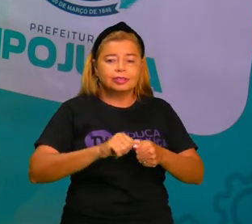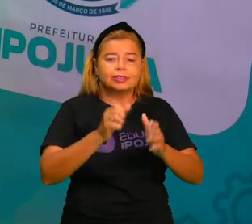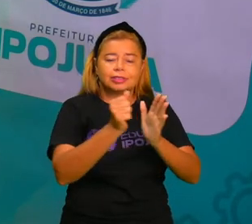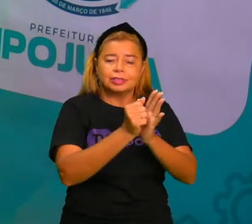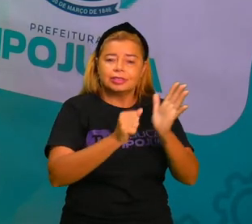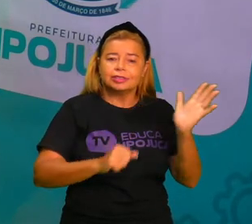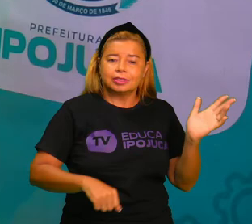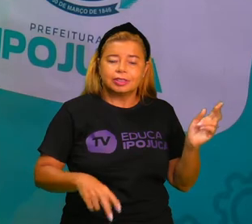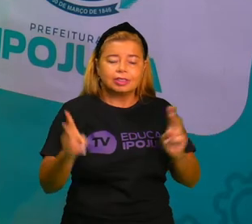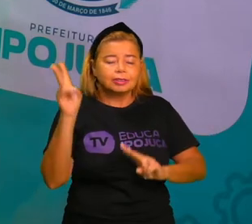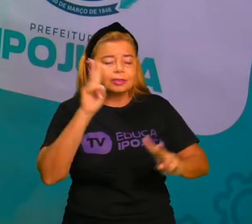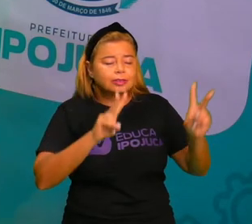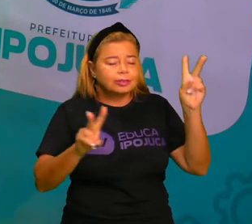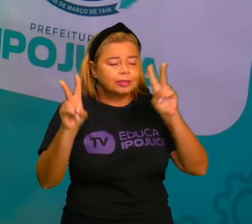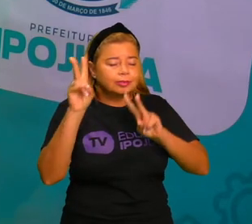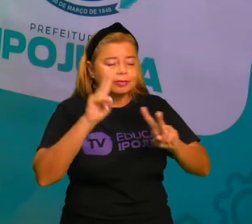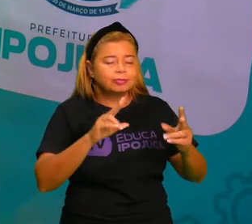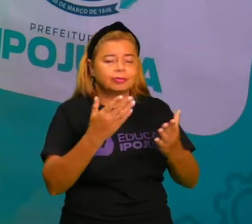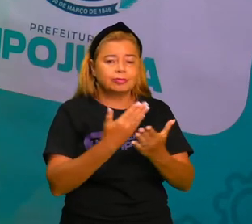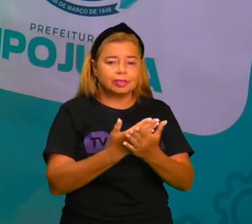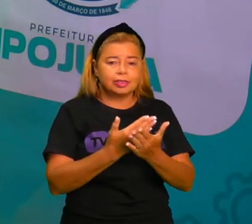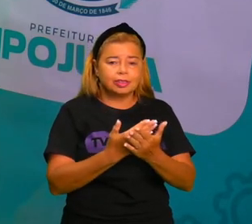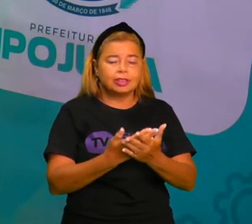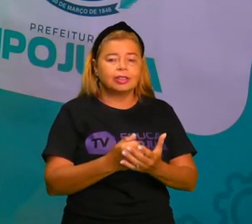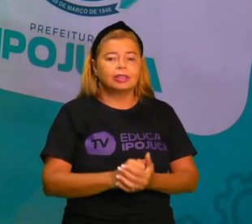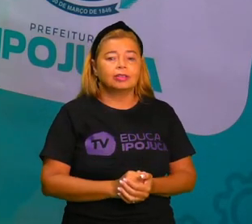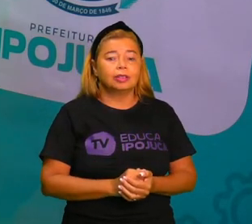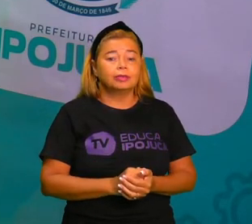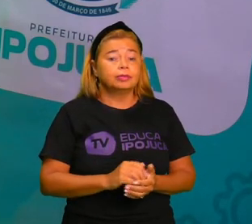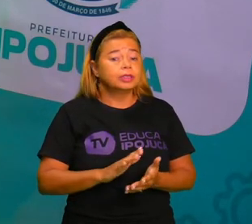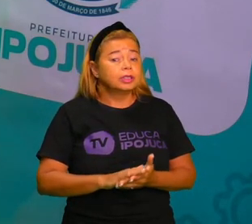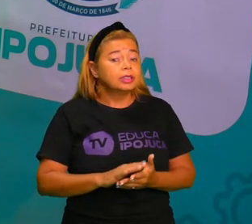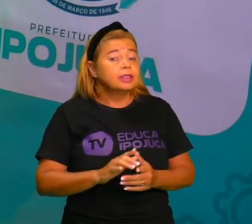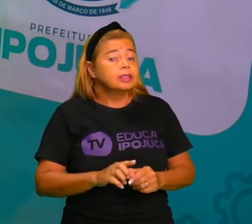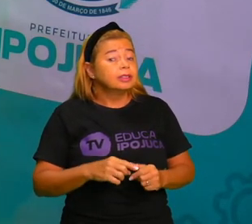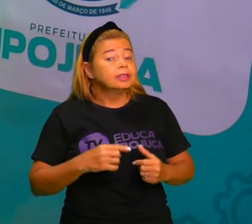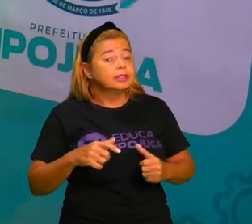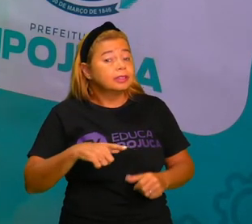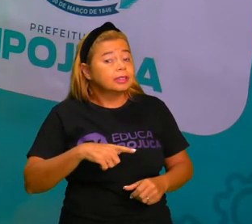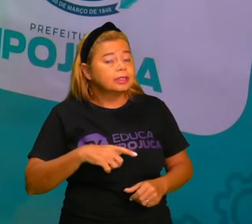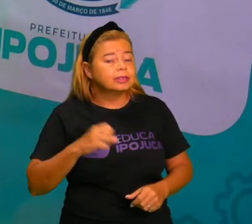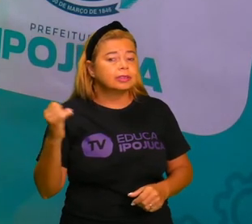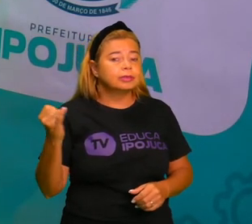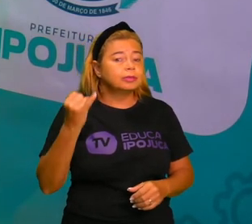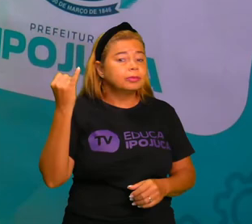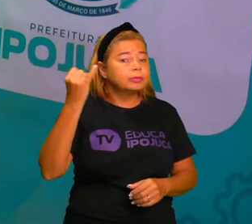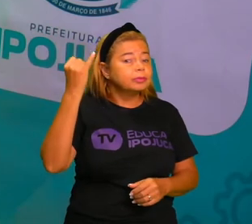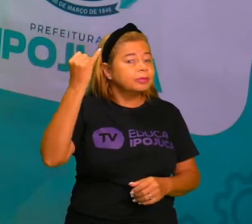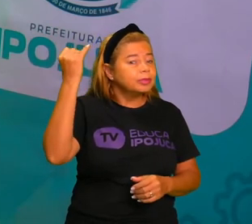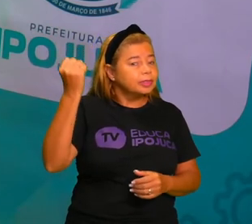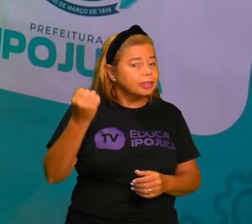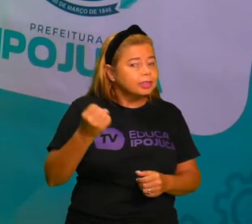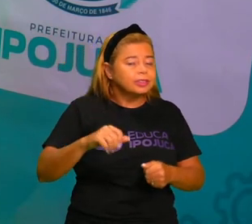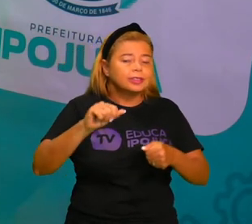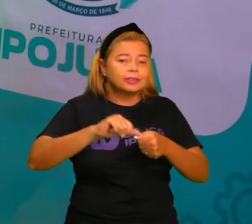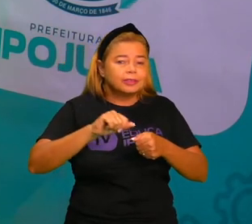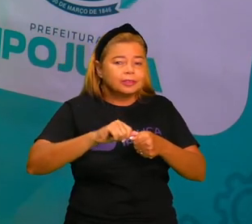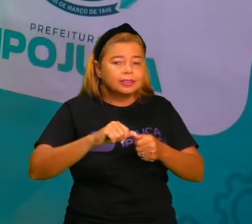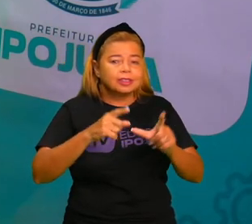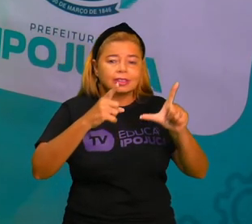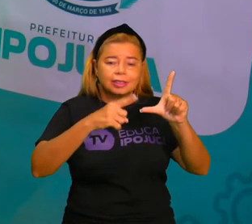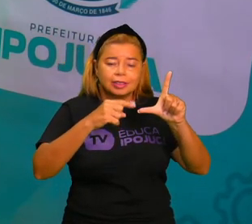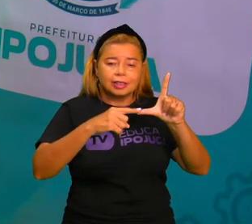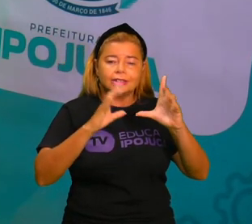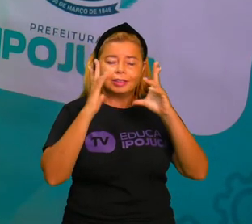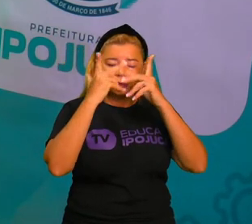assistir essa aula com muito amor e carinho. E uma coisa importante é caprichar na letrinha, tá bom? Tchau.